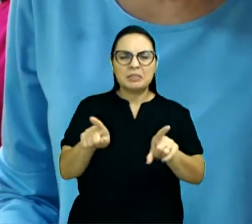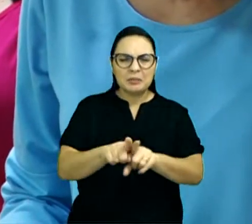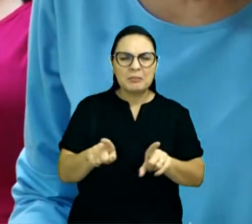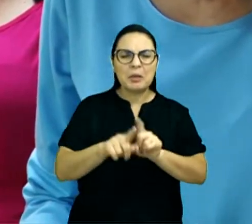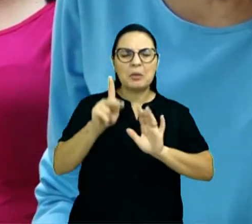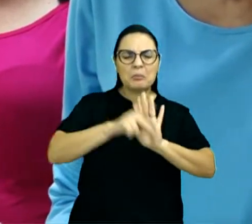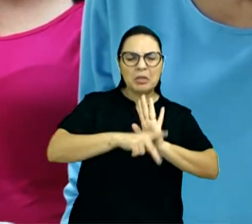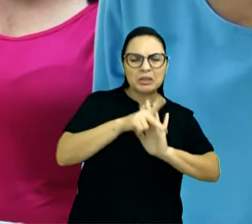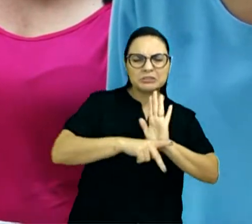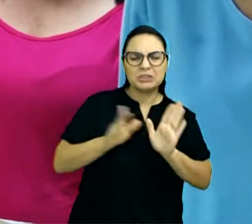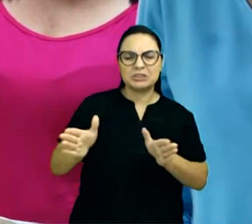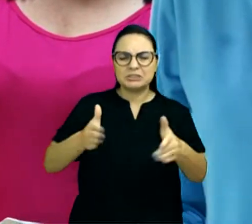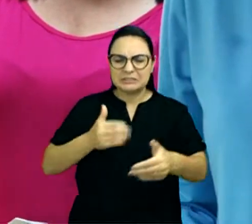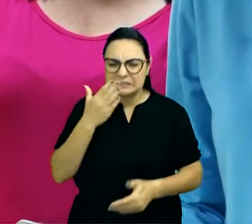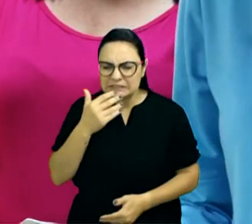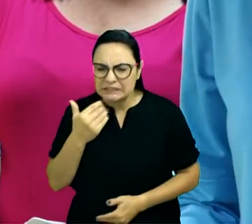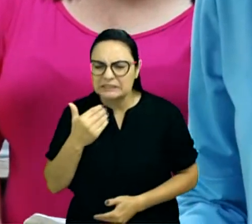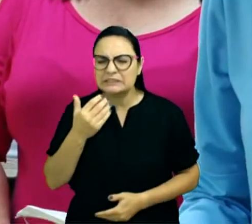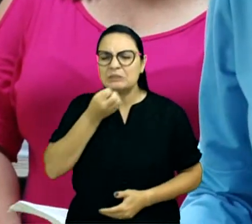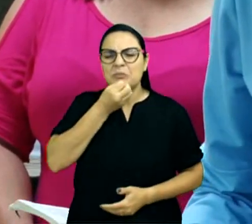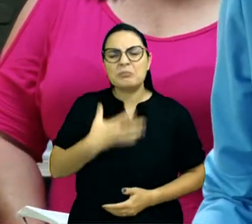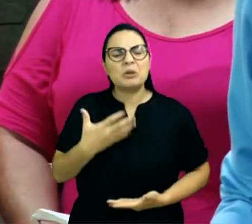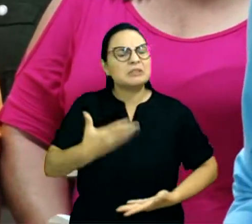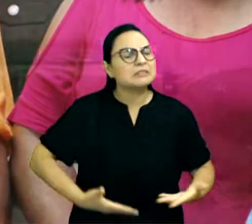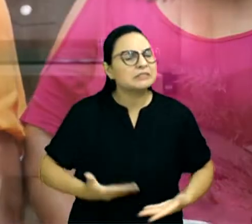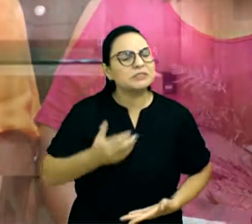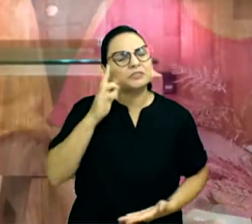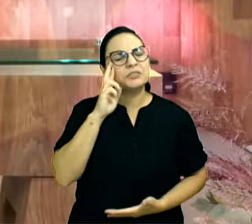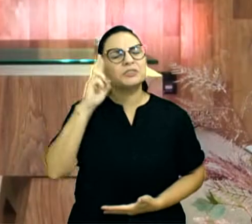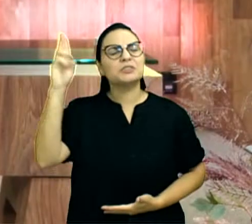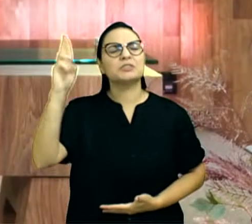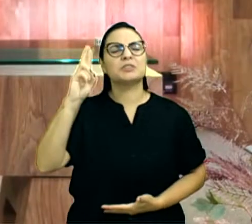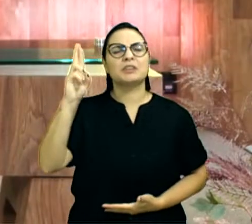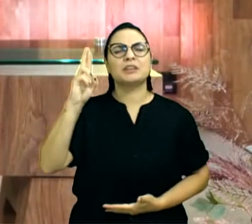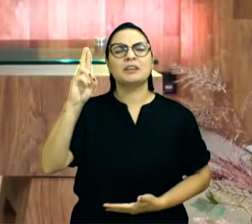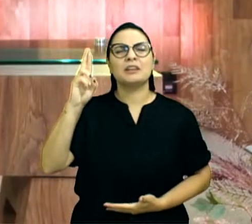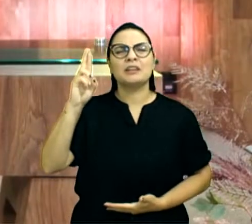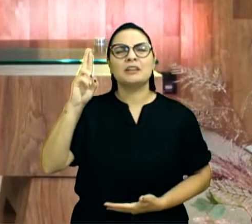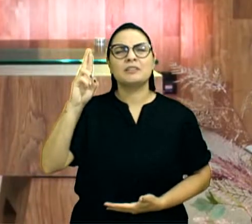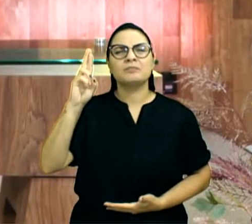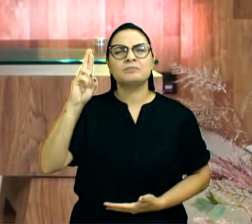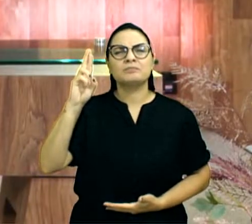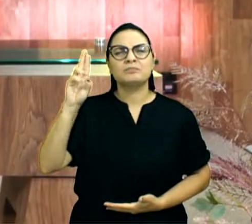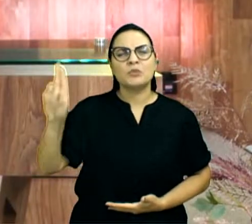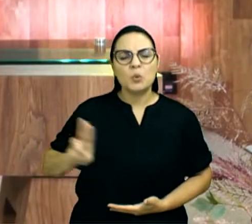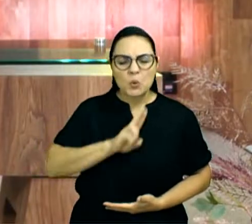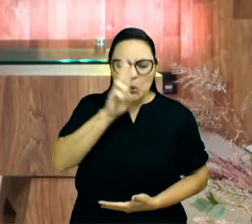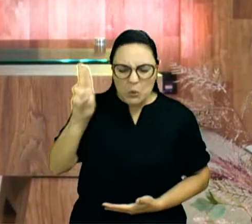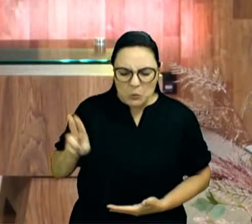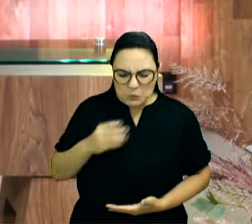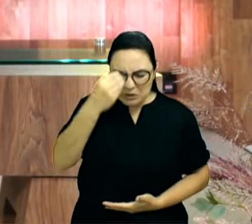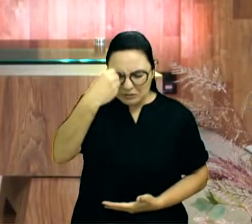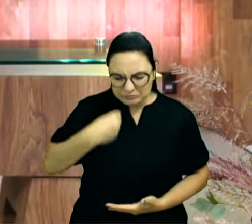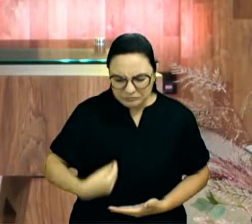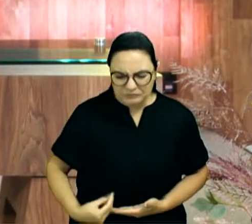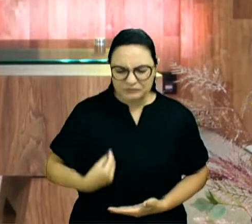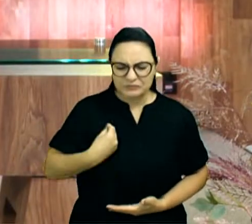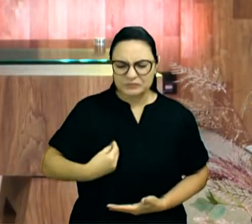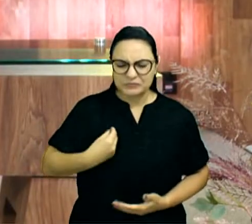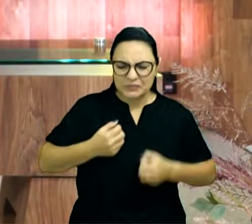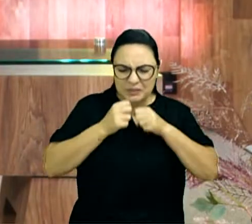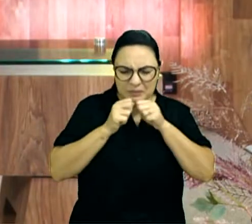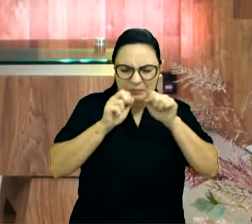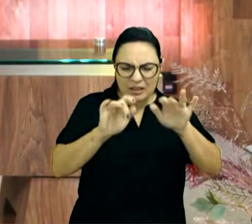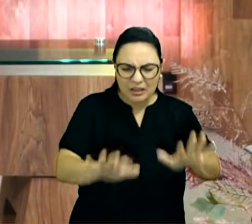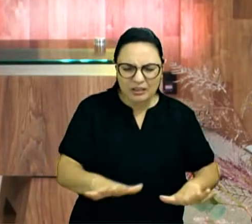cestas. Pai, como tem sido bom servir ao Senhor, ser bênção para os nossos irmãos, ser abençoado em poder